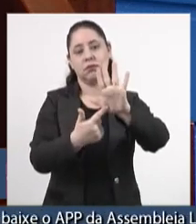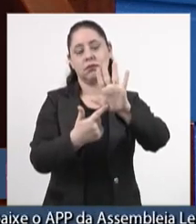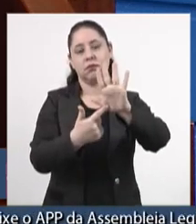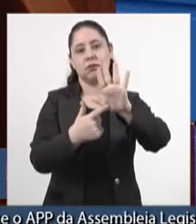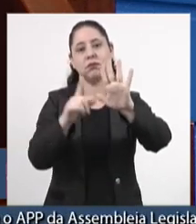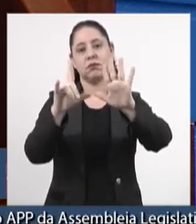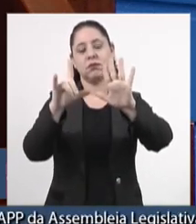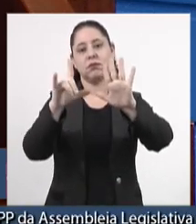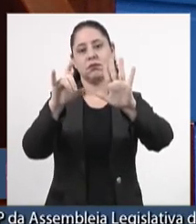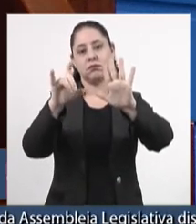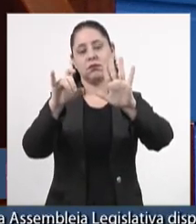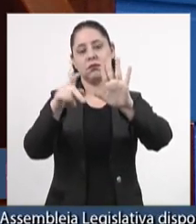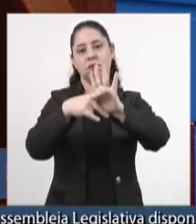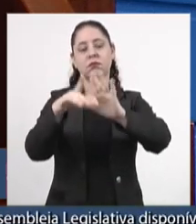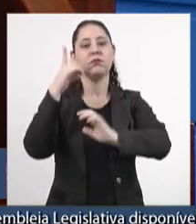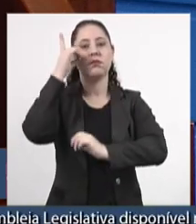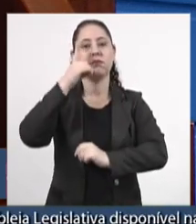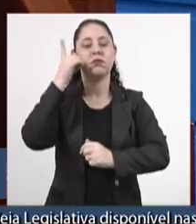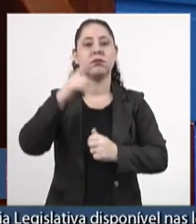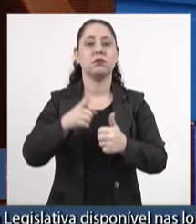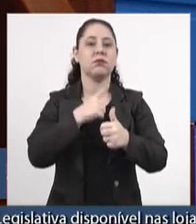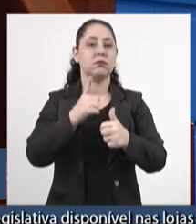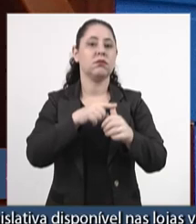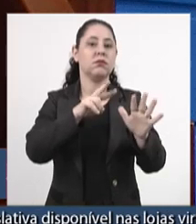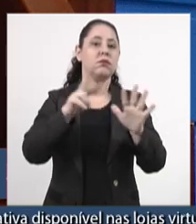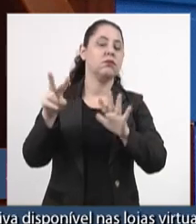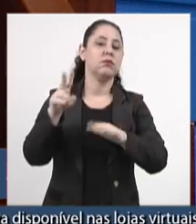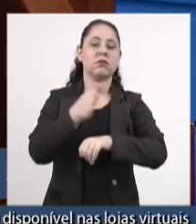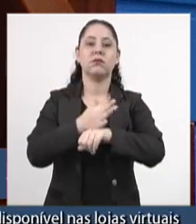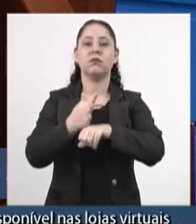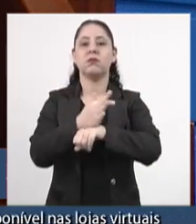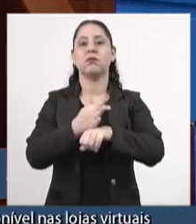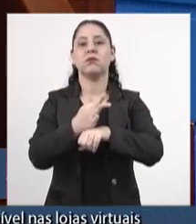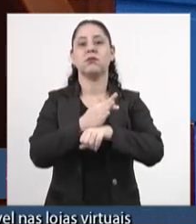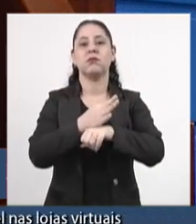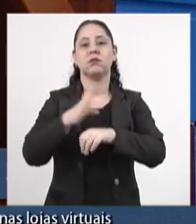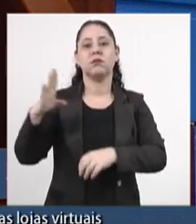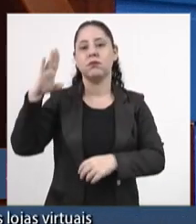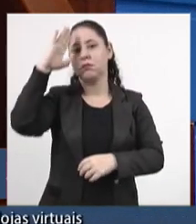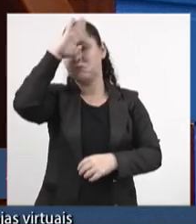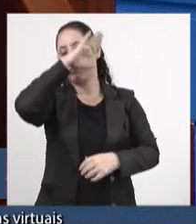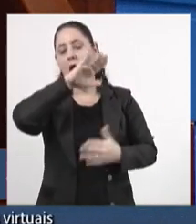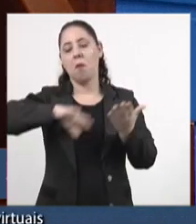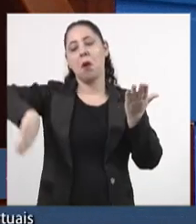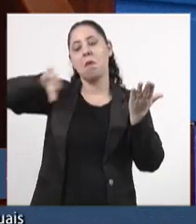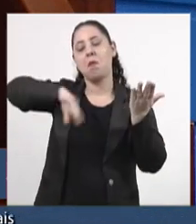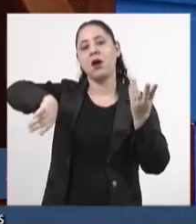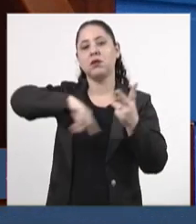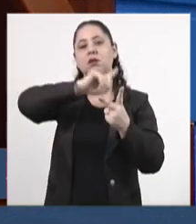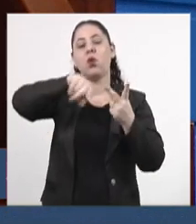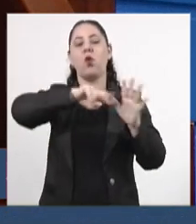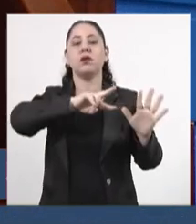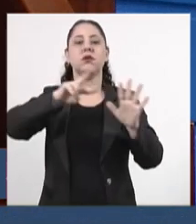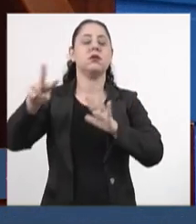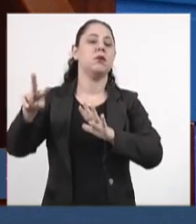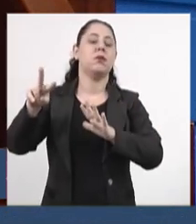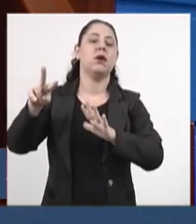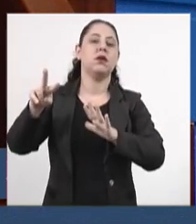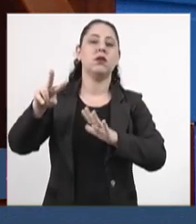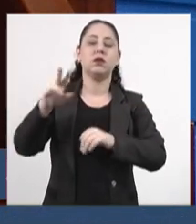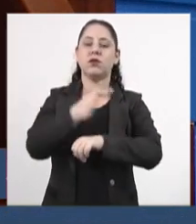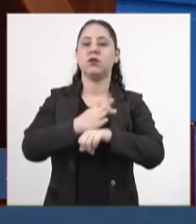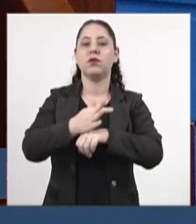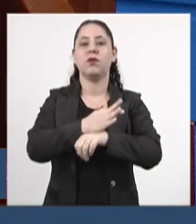Instagram do deputado, que ele coloca, primeira semana de férias, o Bolsonaro na praia. Segunda semana de férias,